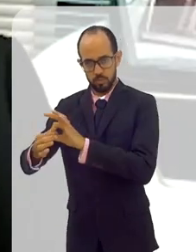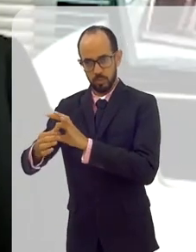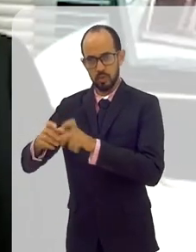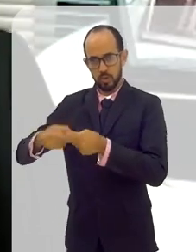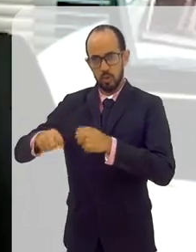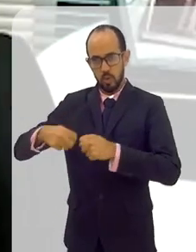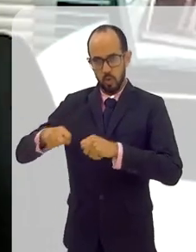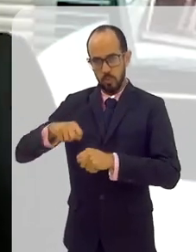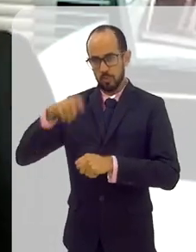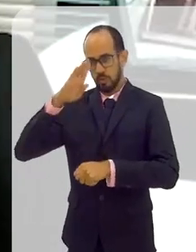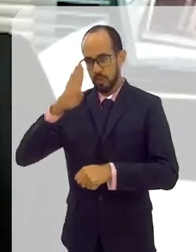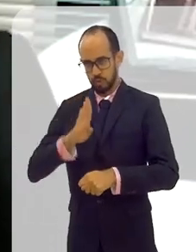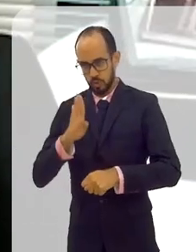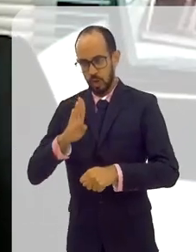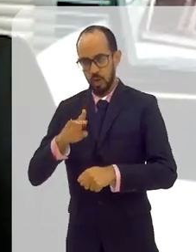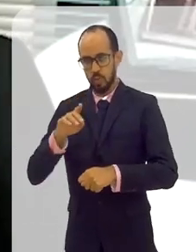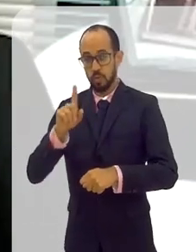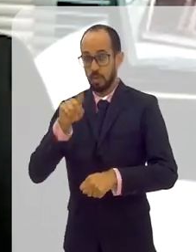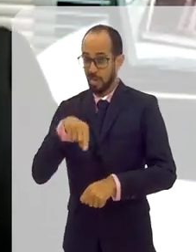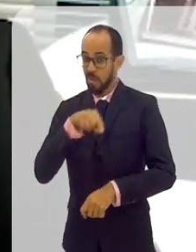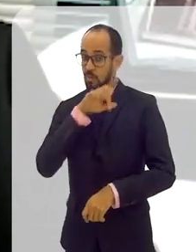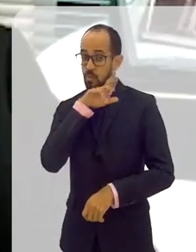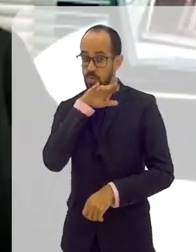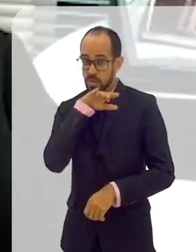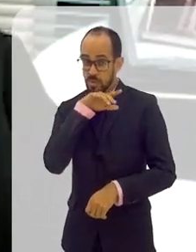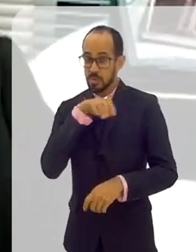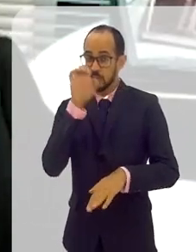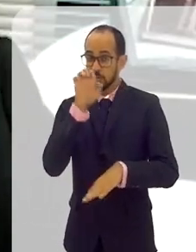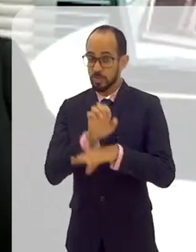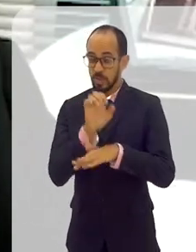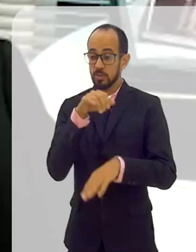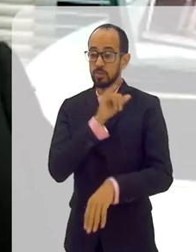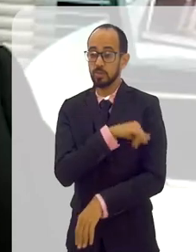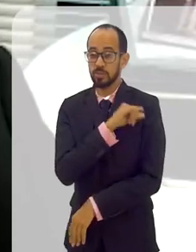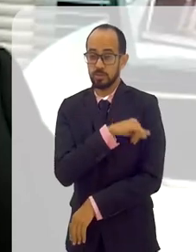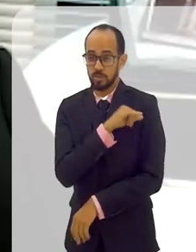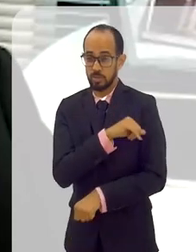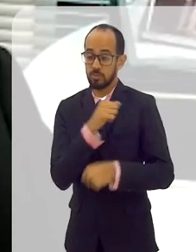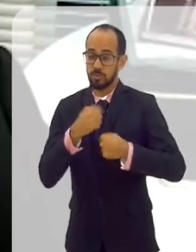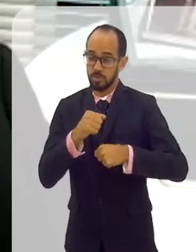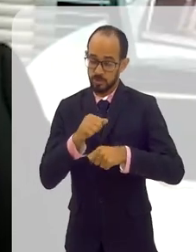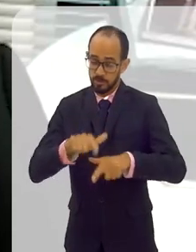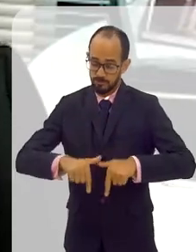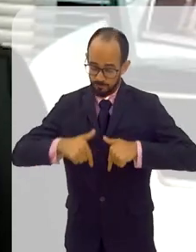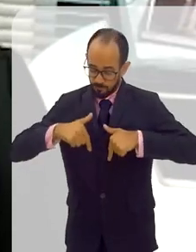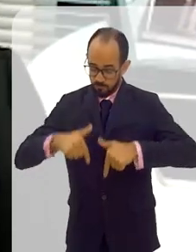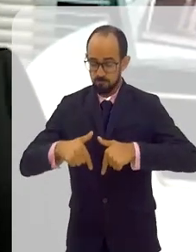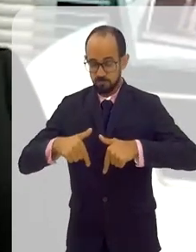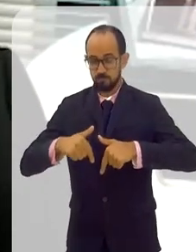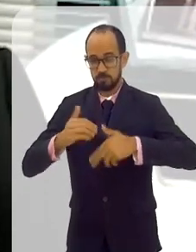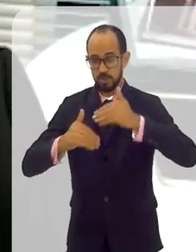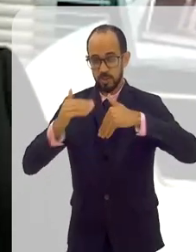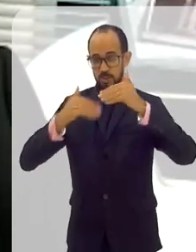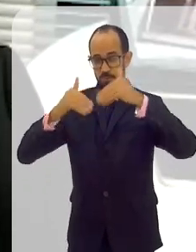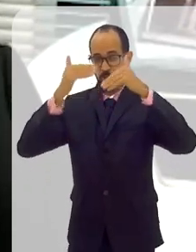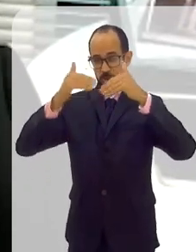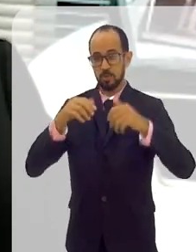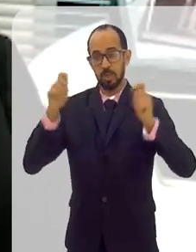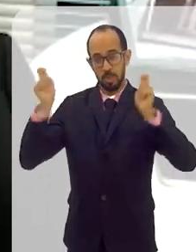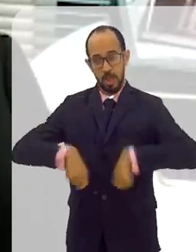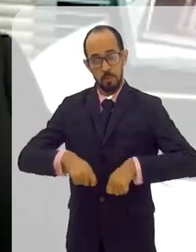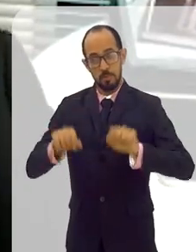no cenário econômico nacional, o que é péssimo. O Estado do Rio de Janeiro precisa retomar o crescimento